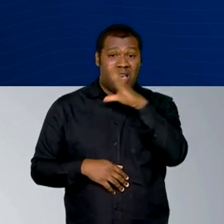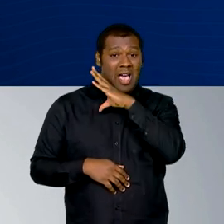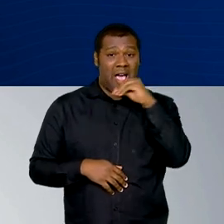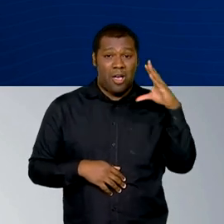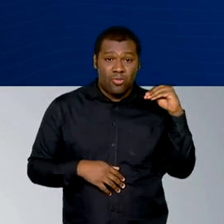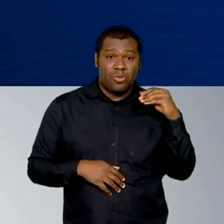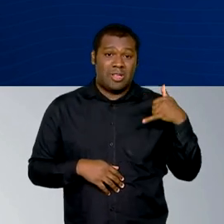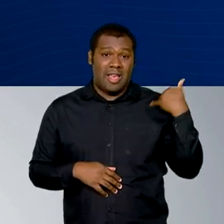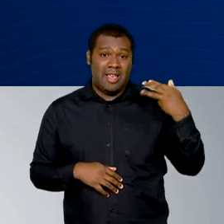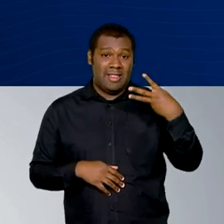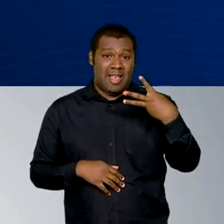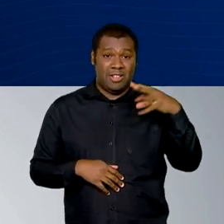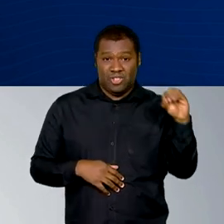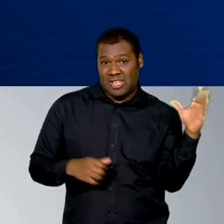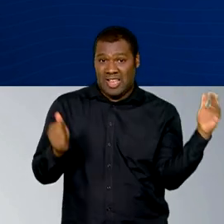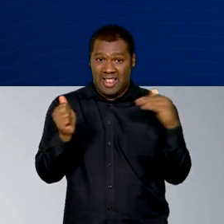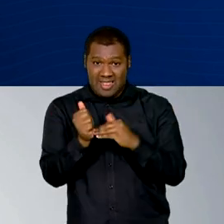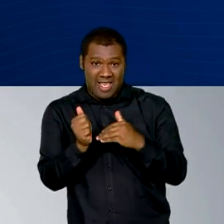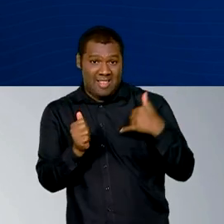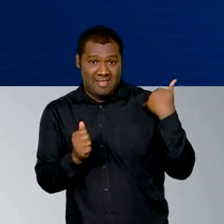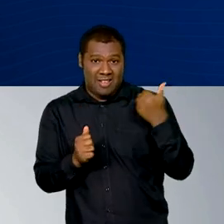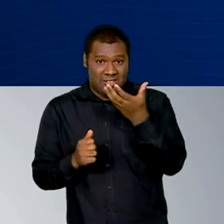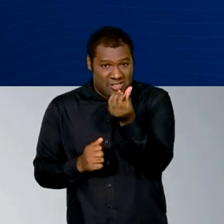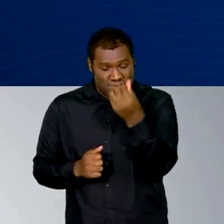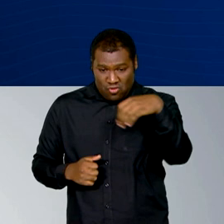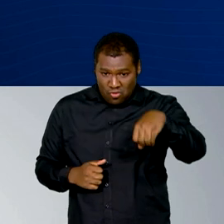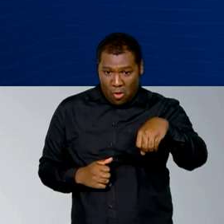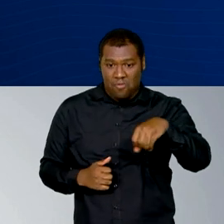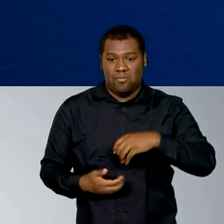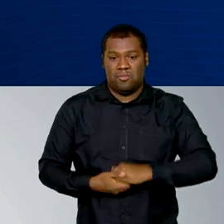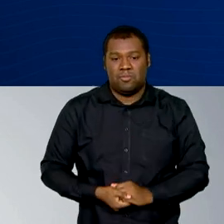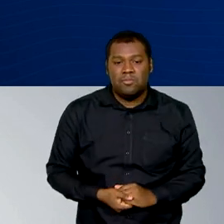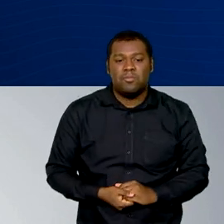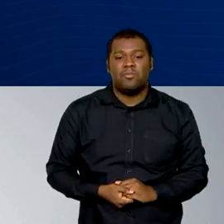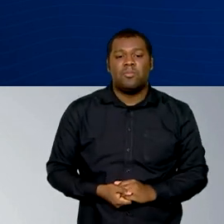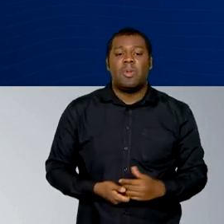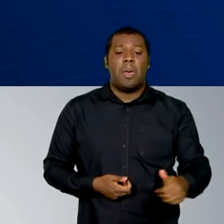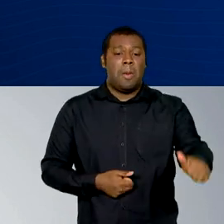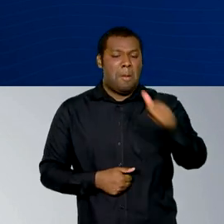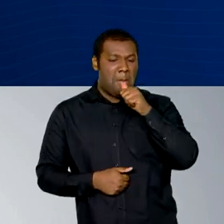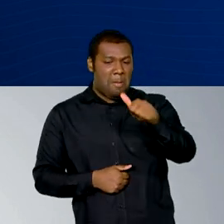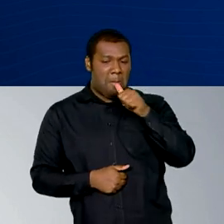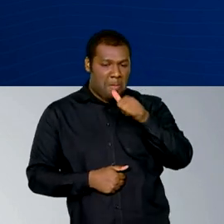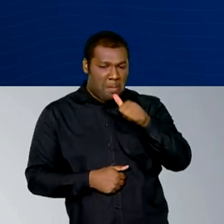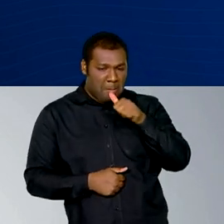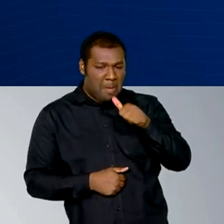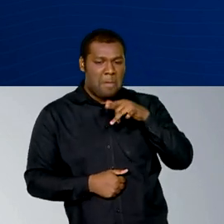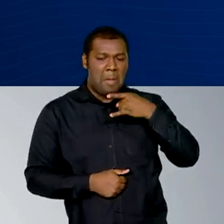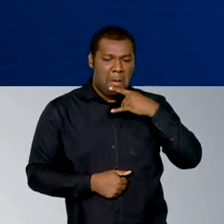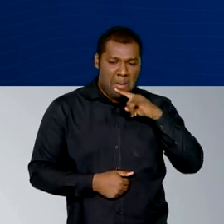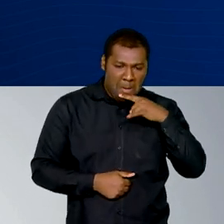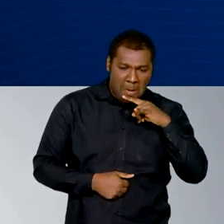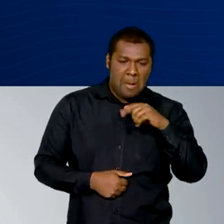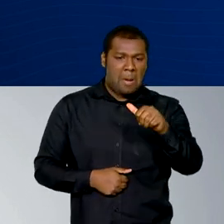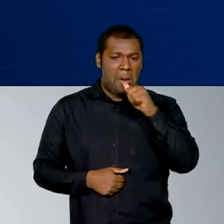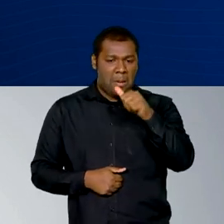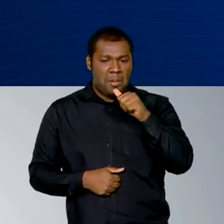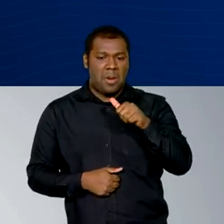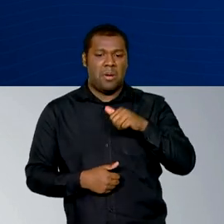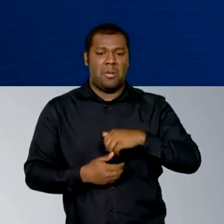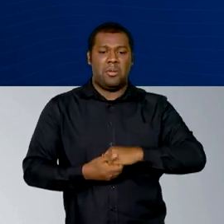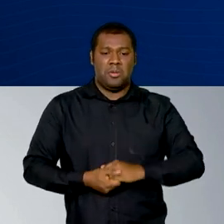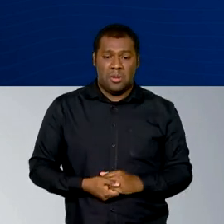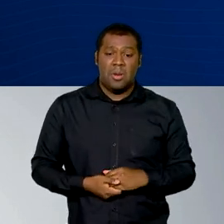30 a 69 anos no país. Sobre a ingestão de bebida alcoólica, ocorrem pelo menos